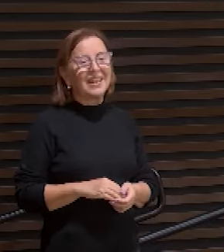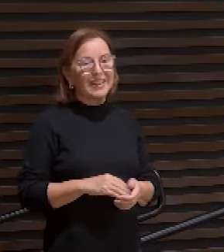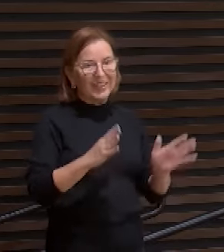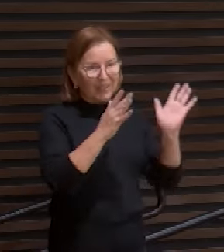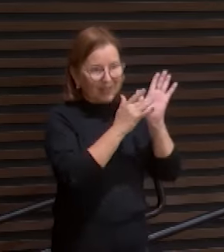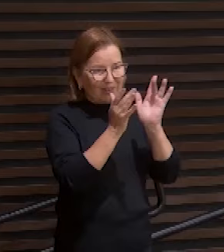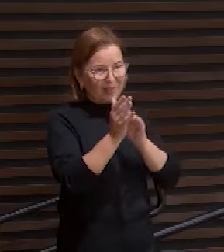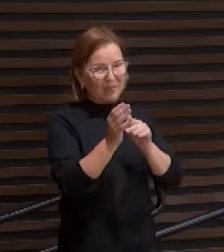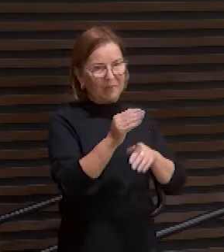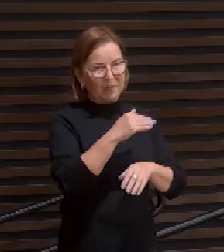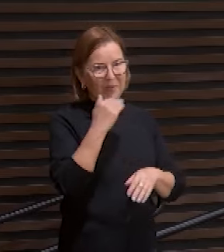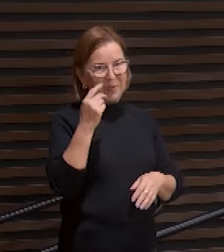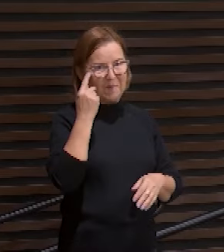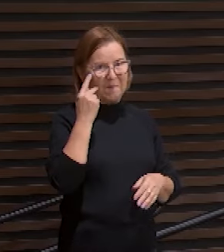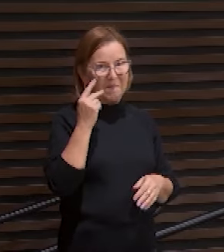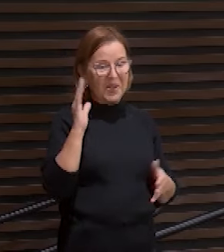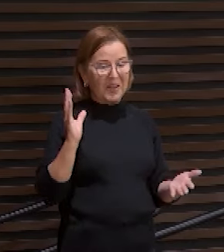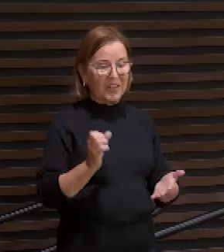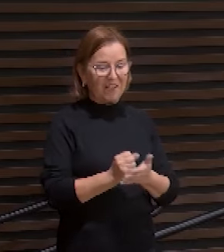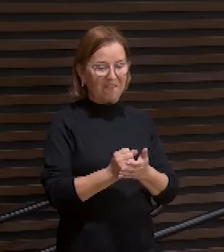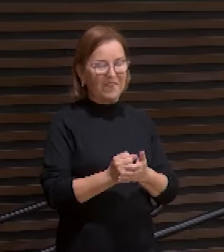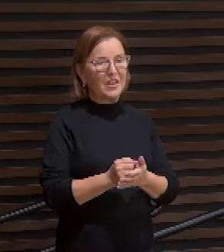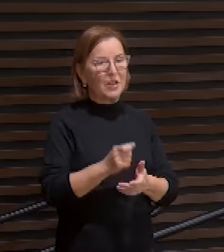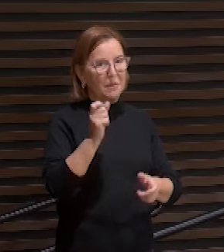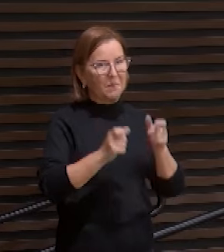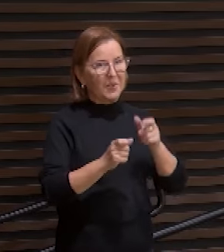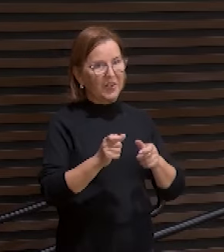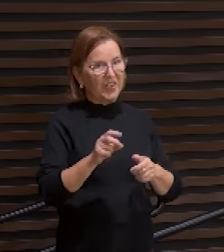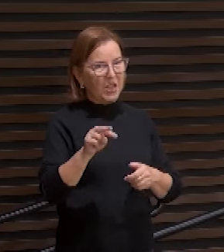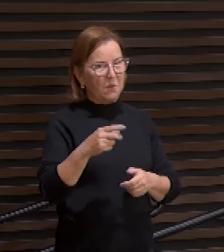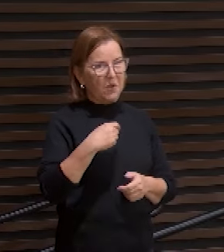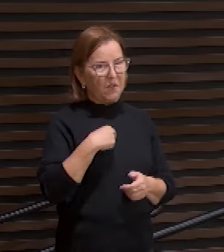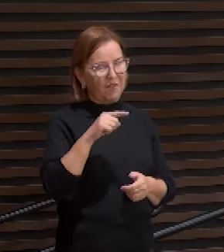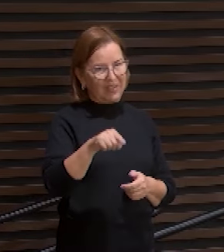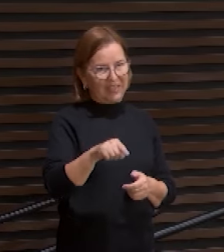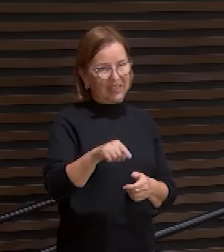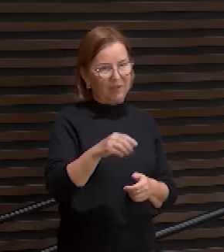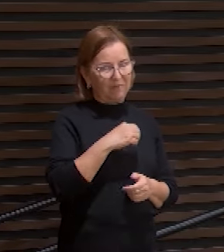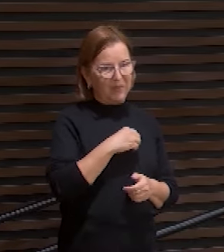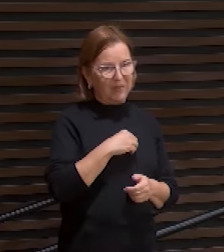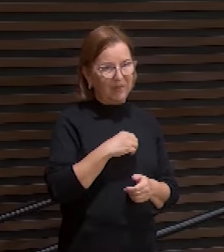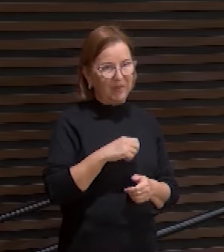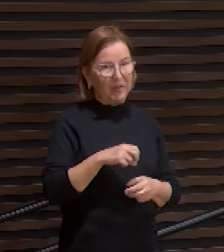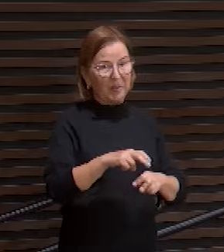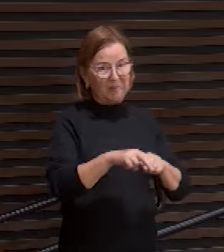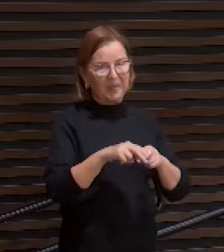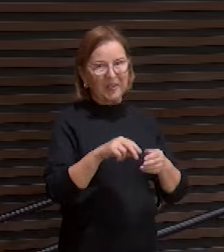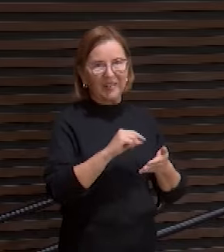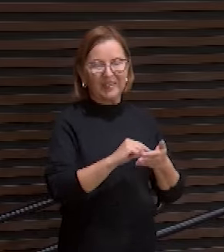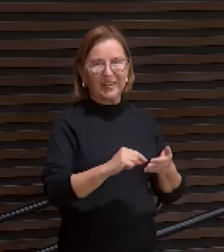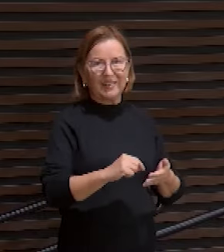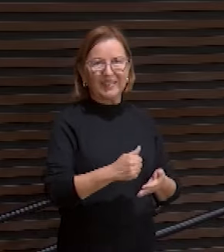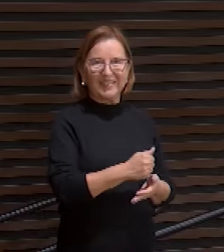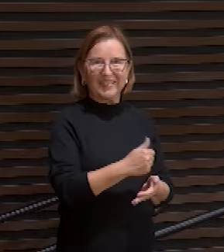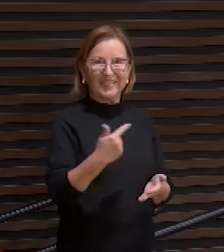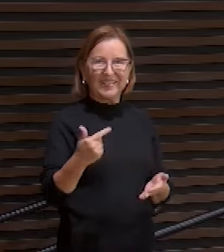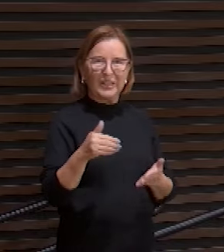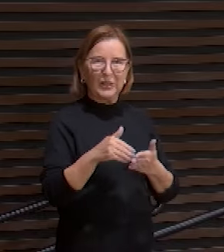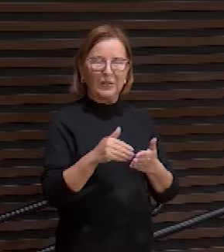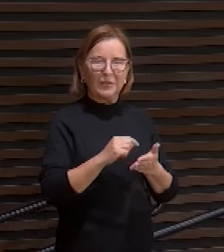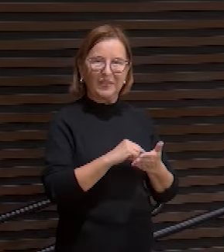salvar pessoas como eu e você pecadores por isso verso 12 o último verso